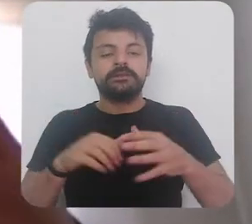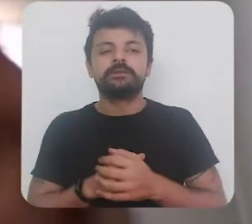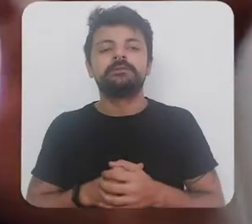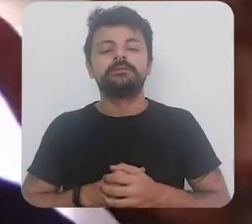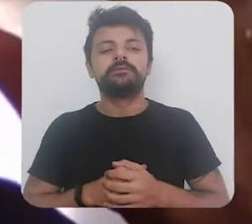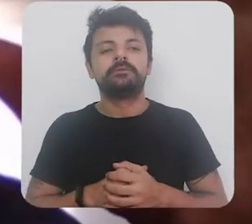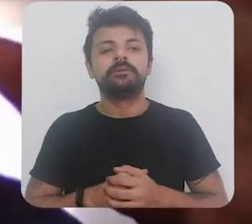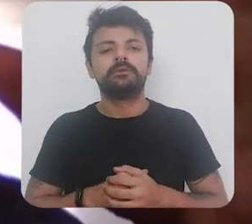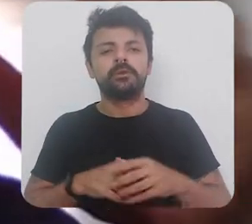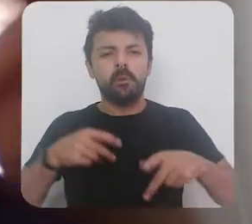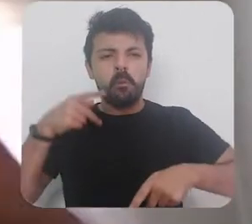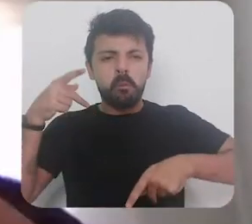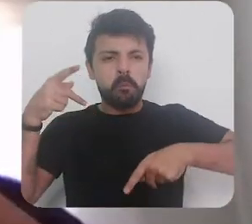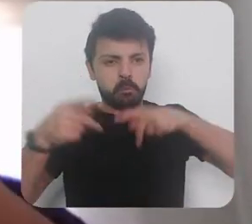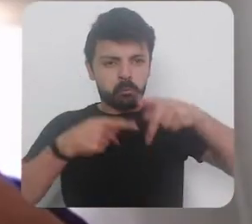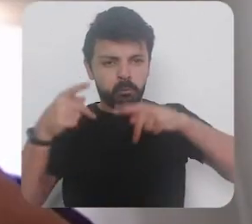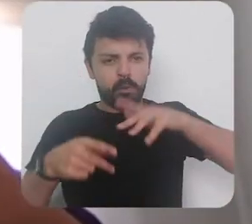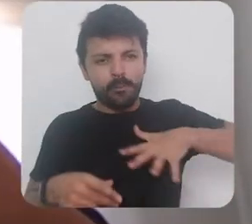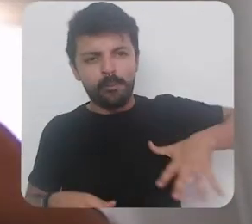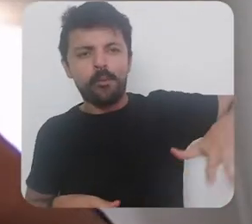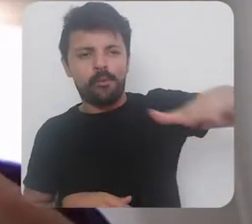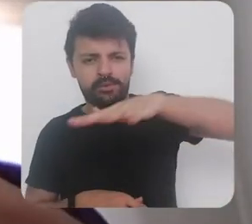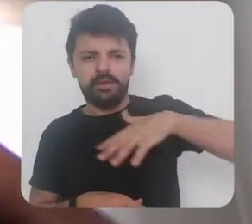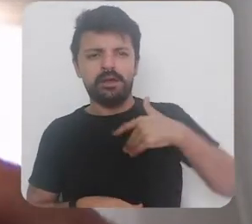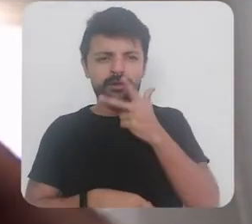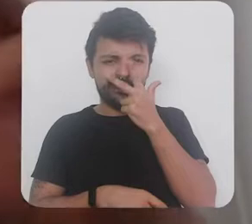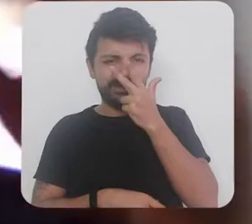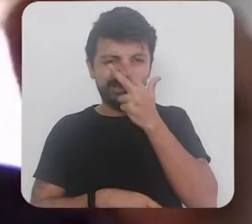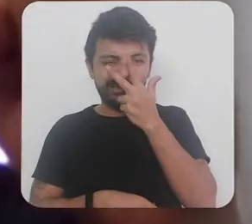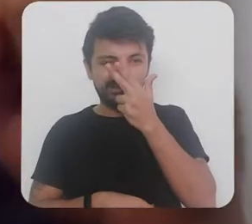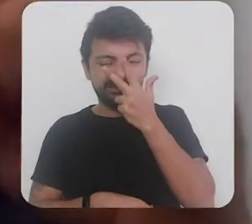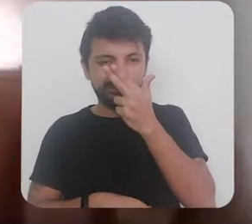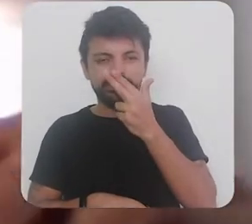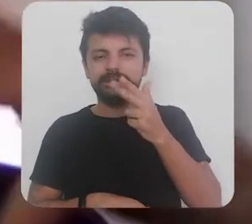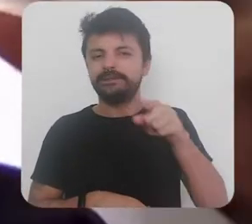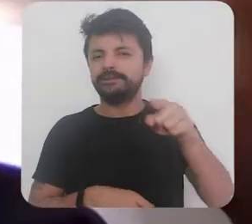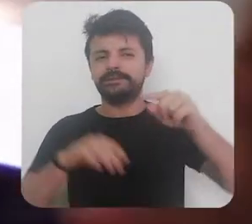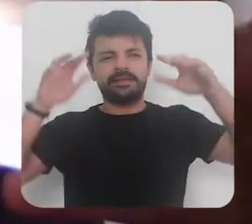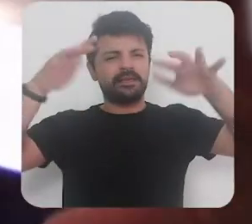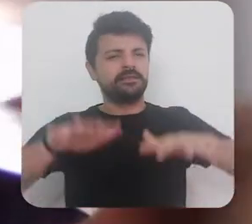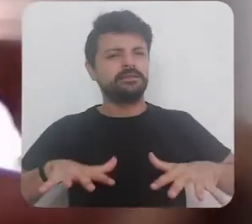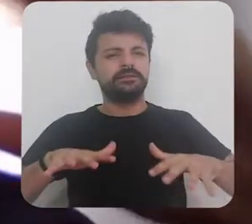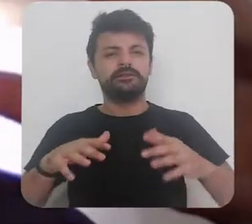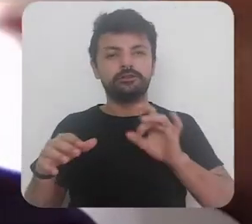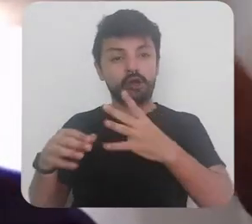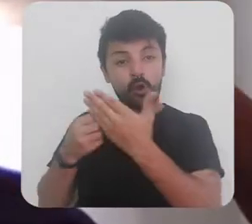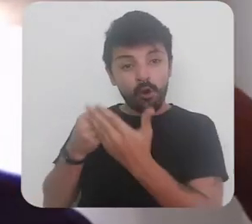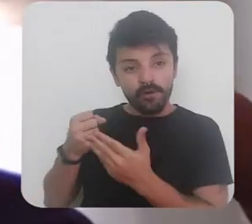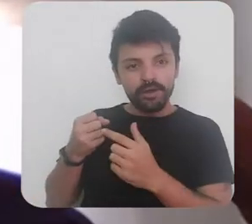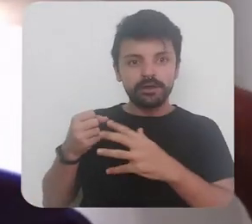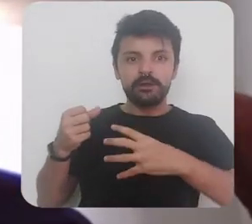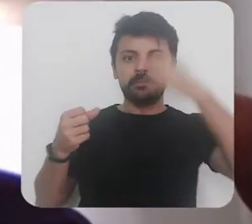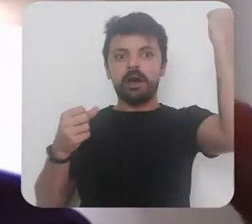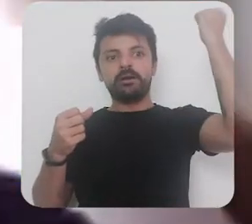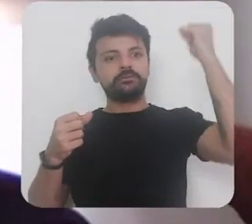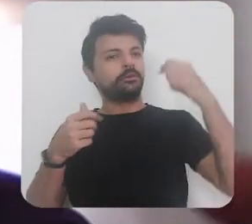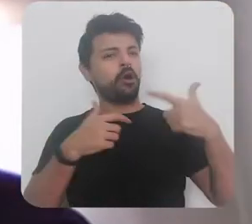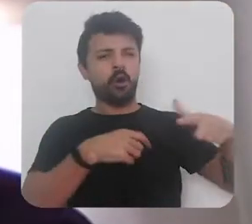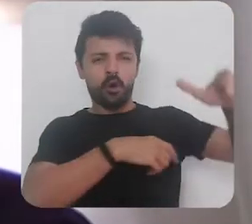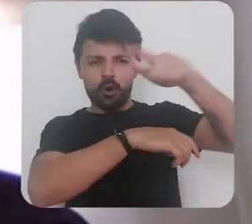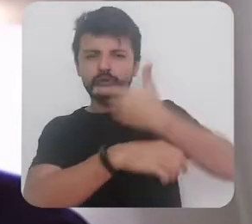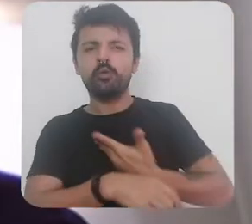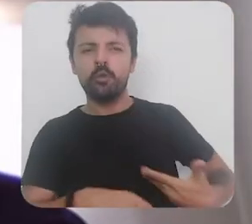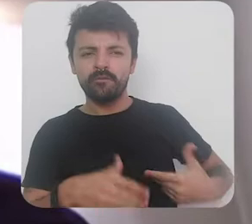assim no popular acho que essa crise pegou não só esse governo mas outros